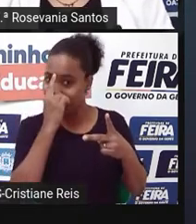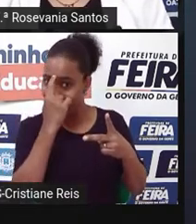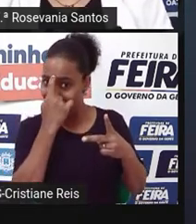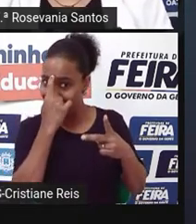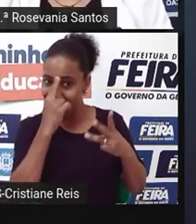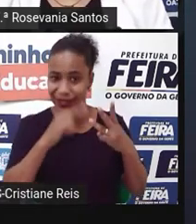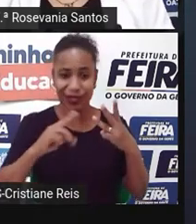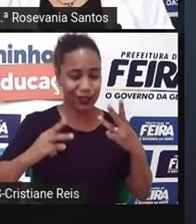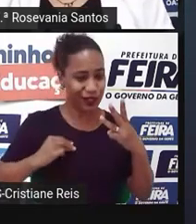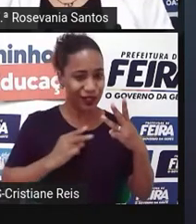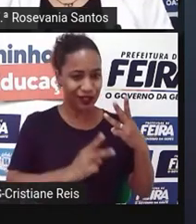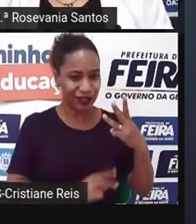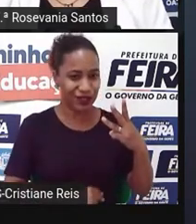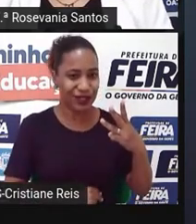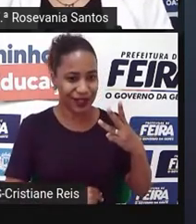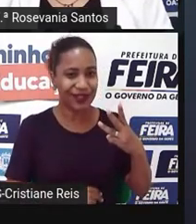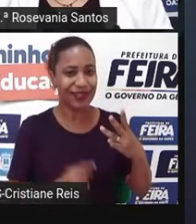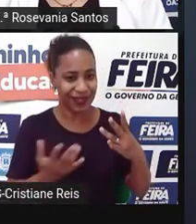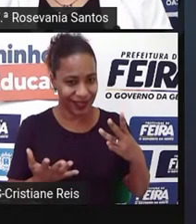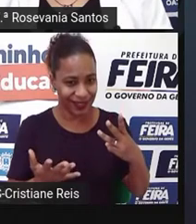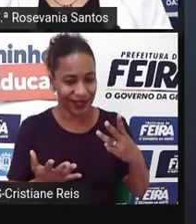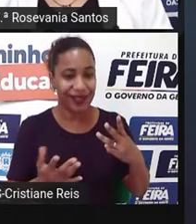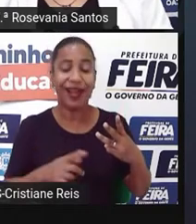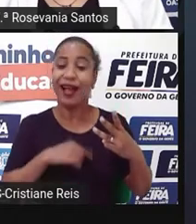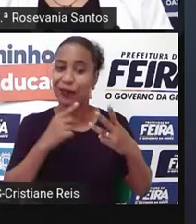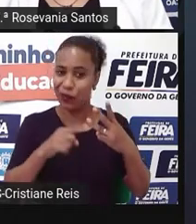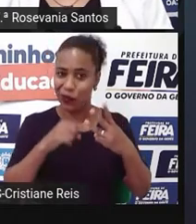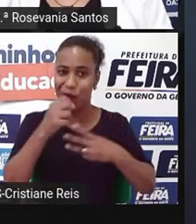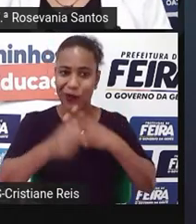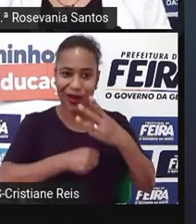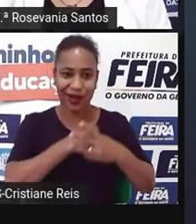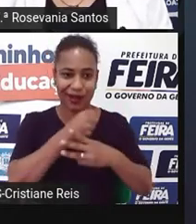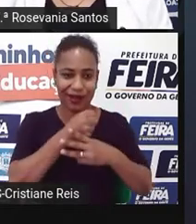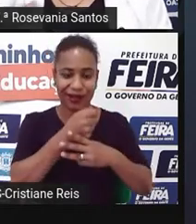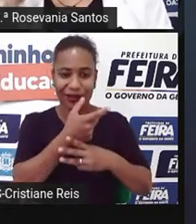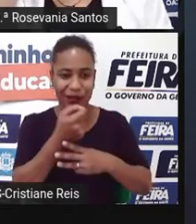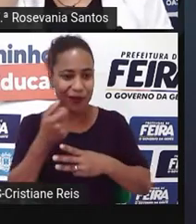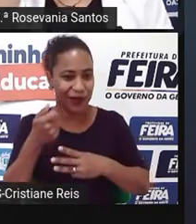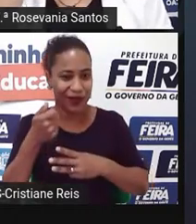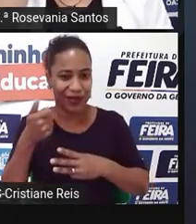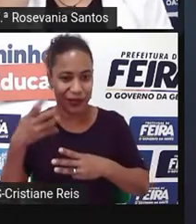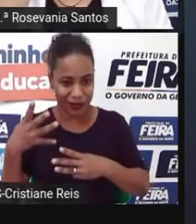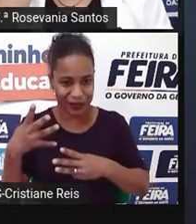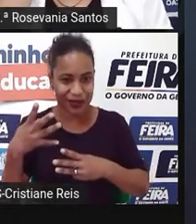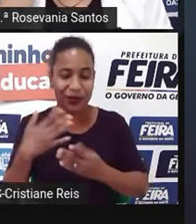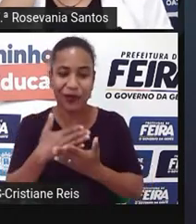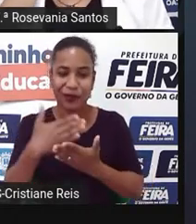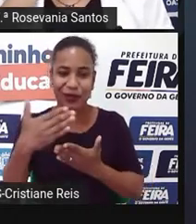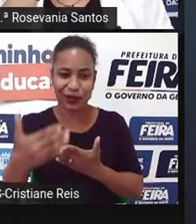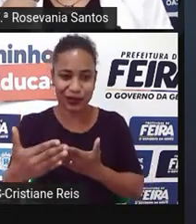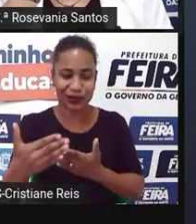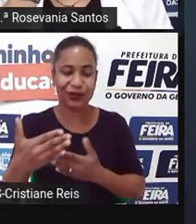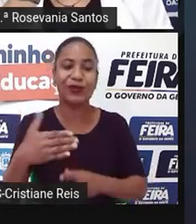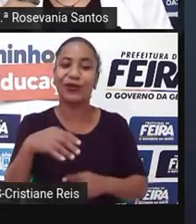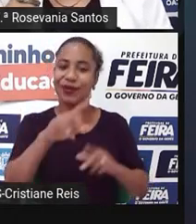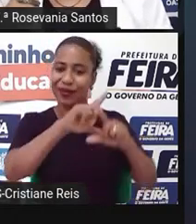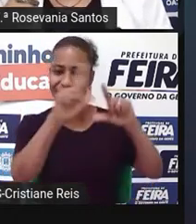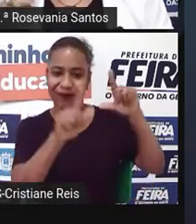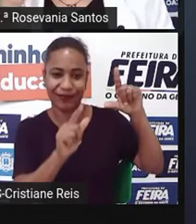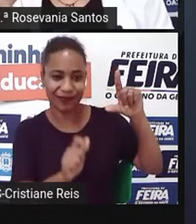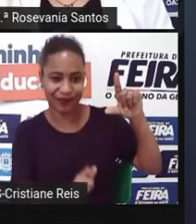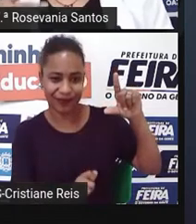Que era chamado BRICS, mas depois, em 2014, a África do Sul, né? Ela entrou e aí formou a sigla